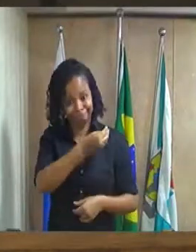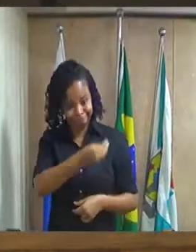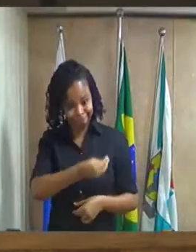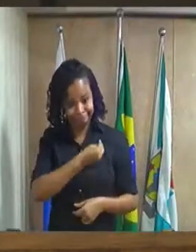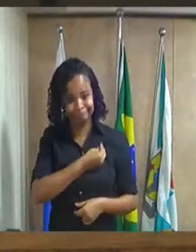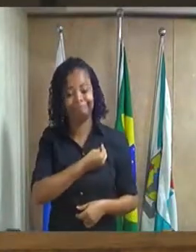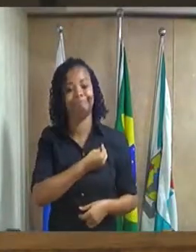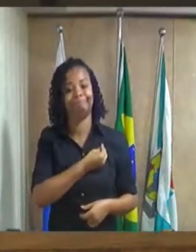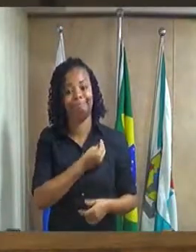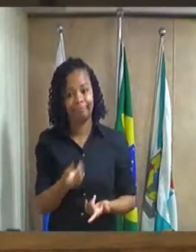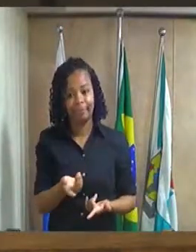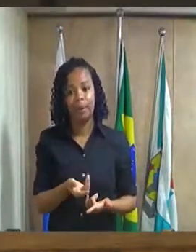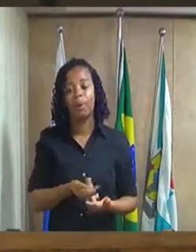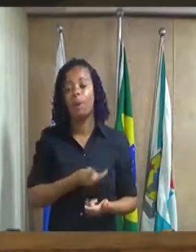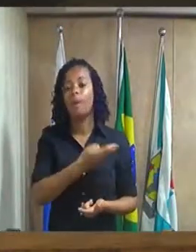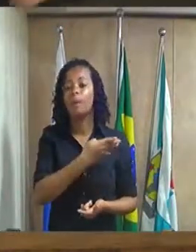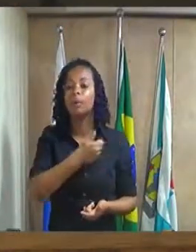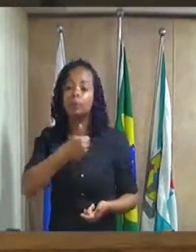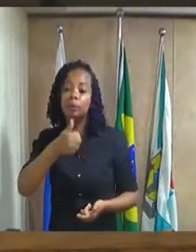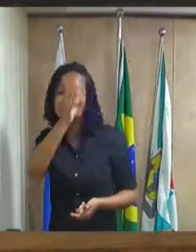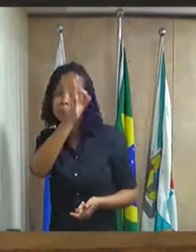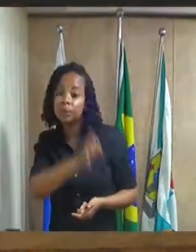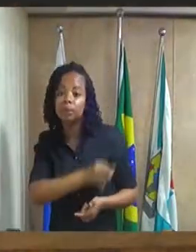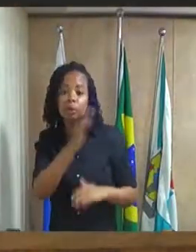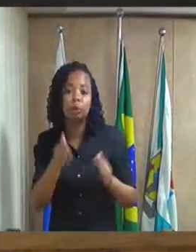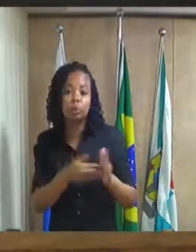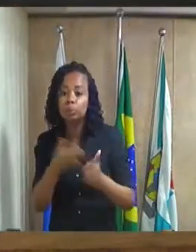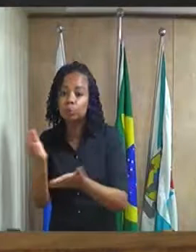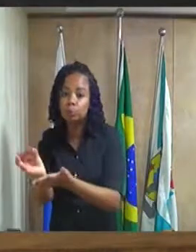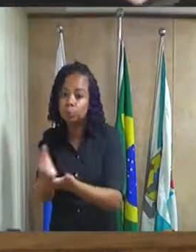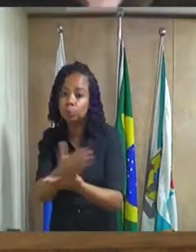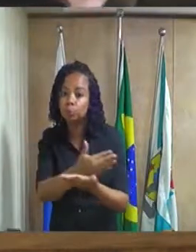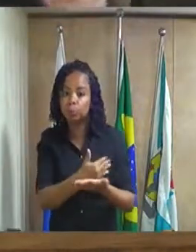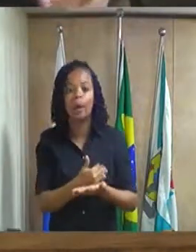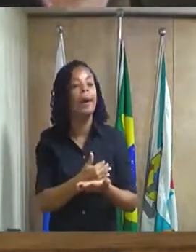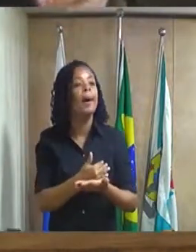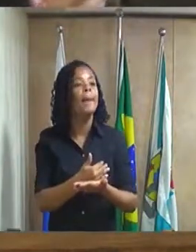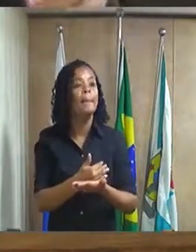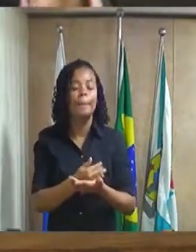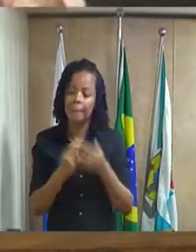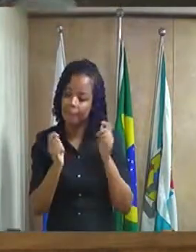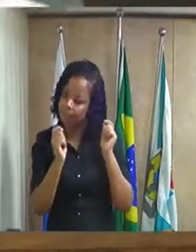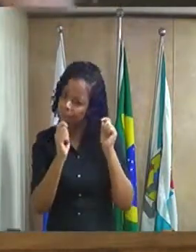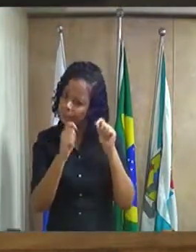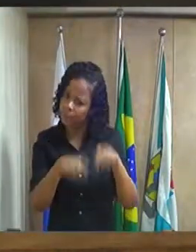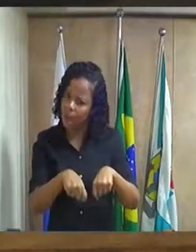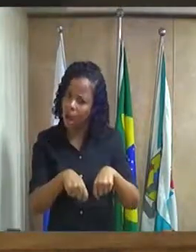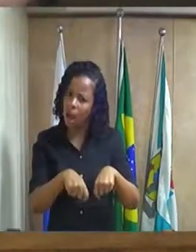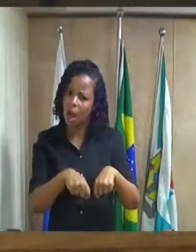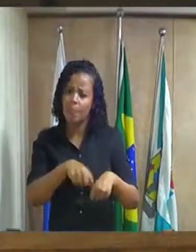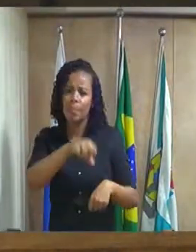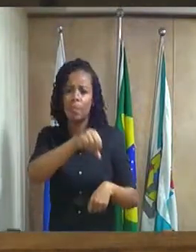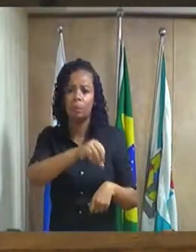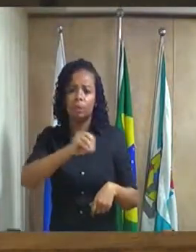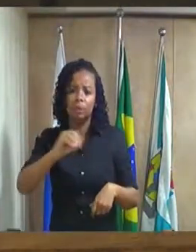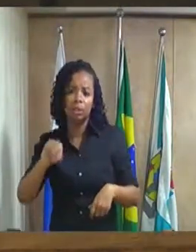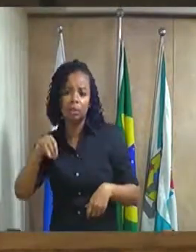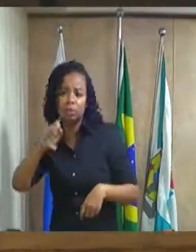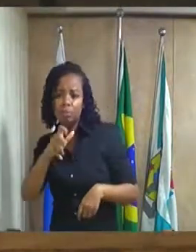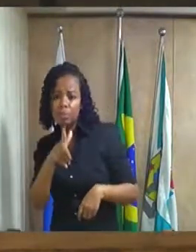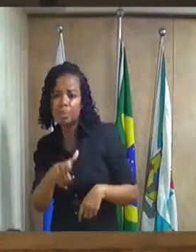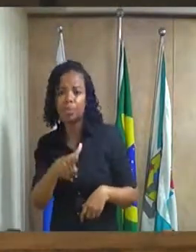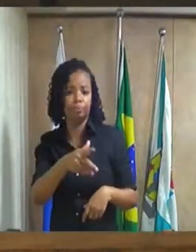41% de tudo que arrecada pra dar a 900 mil habitantes